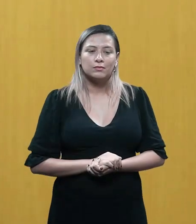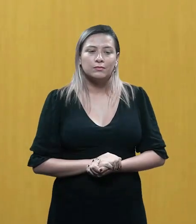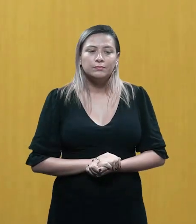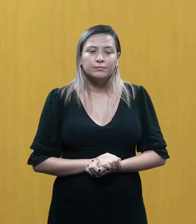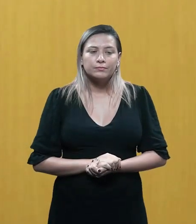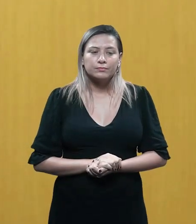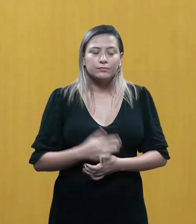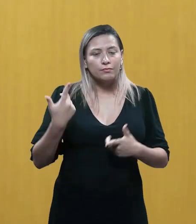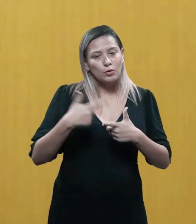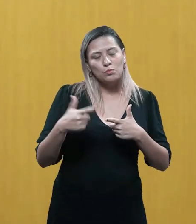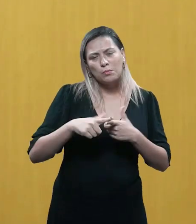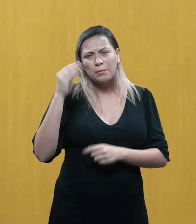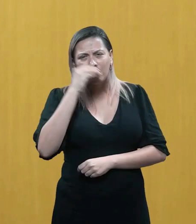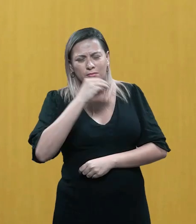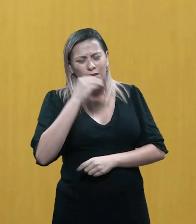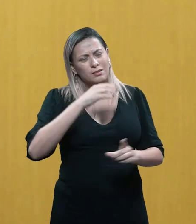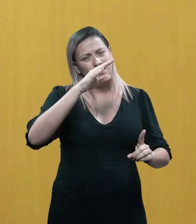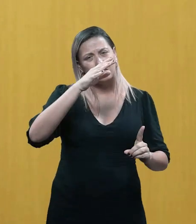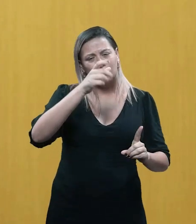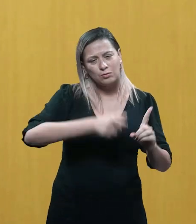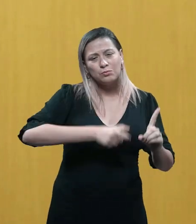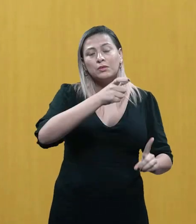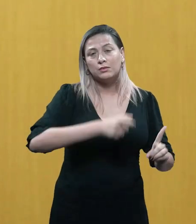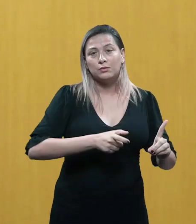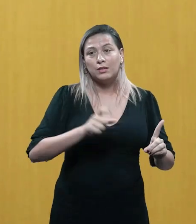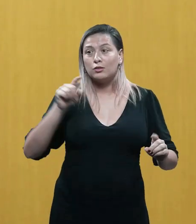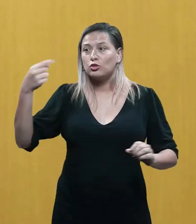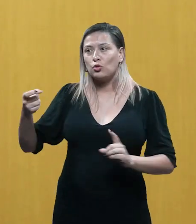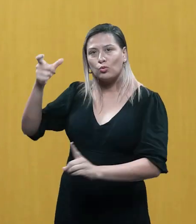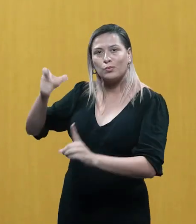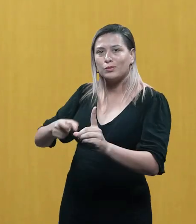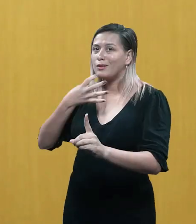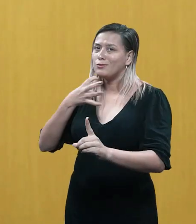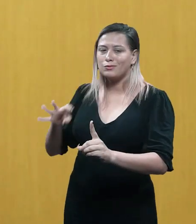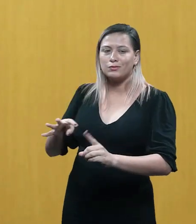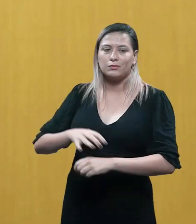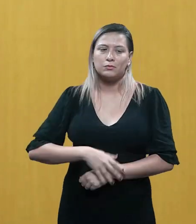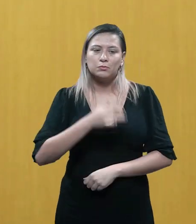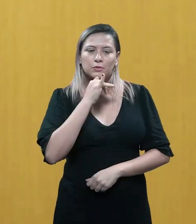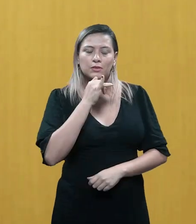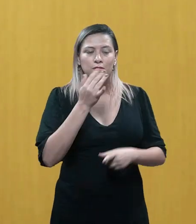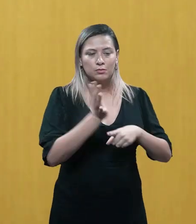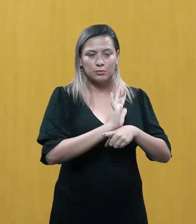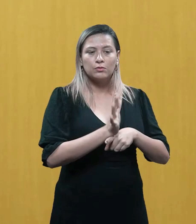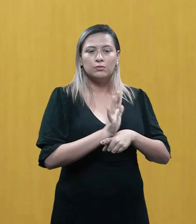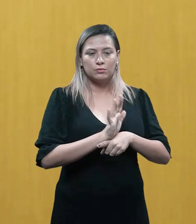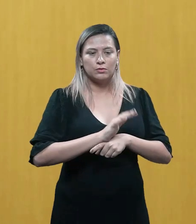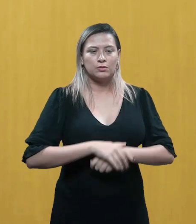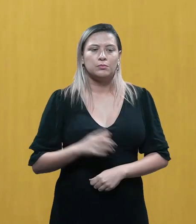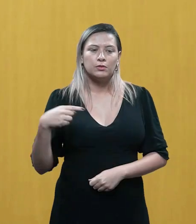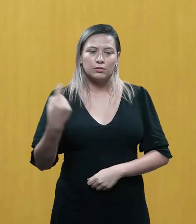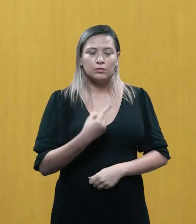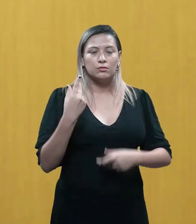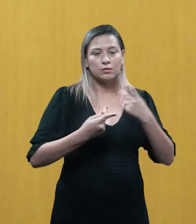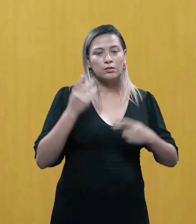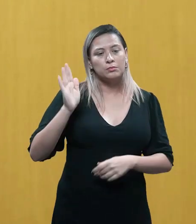personagem em que um outro personagem desconhece. Aqui eu vou citar o exemplo do filme que nós já